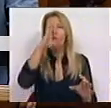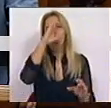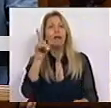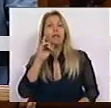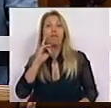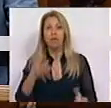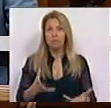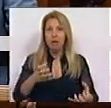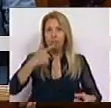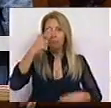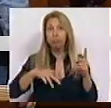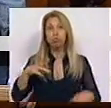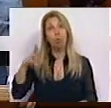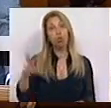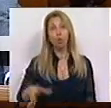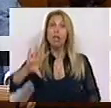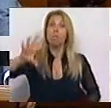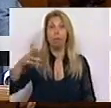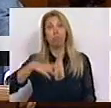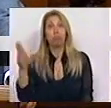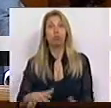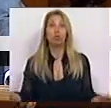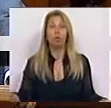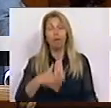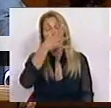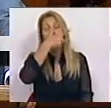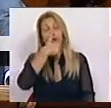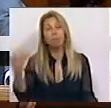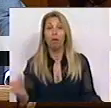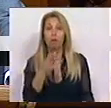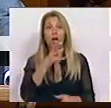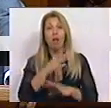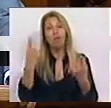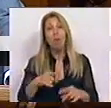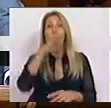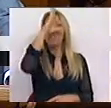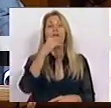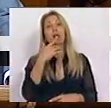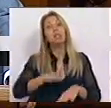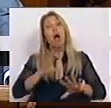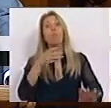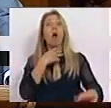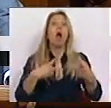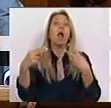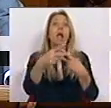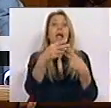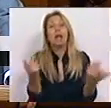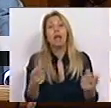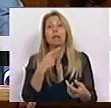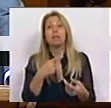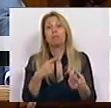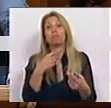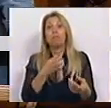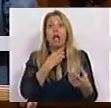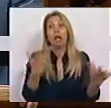e os portugueses. Infeliz e tragicamente, tivemos um governo que usou a crise como pretexto e a Troika como aliada para fazer exatamente o